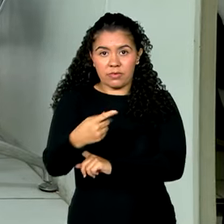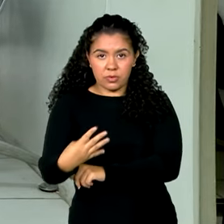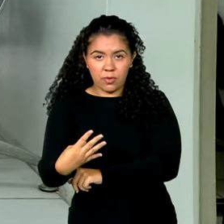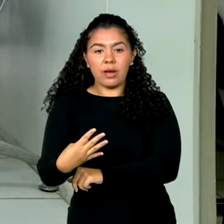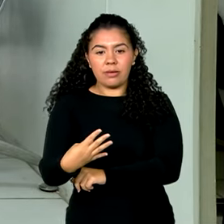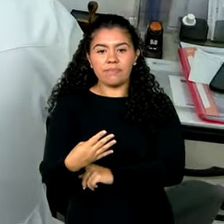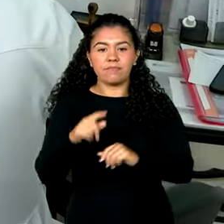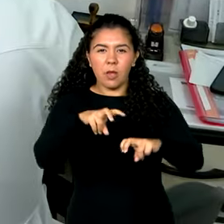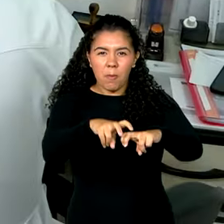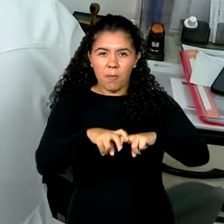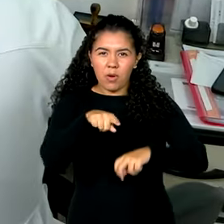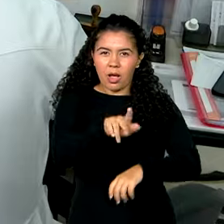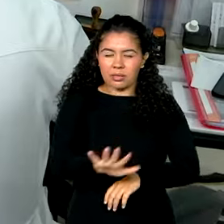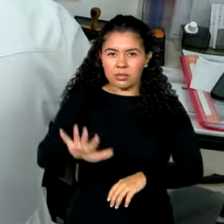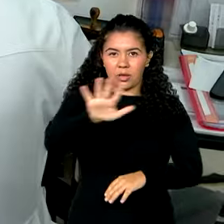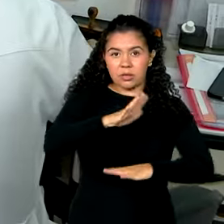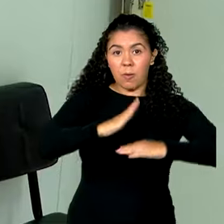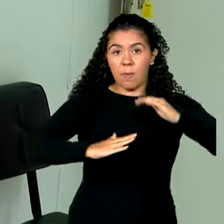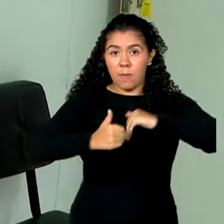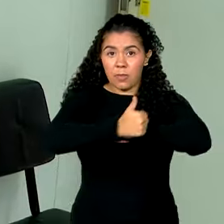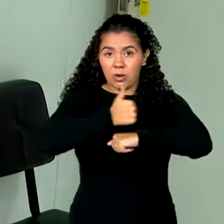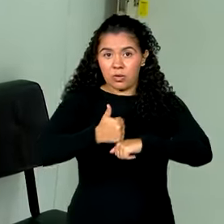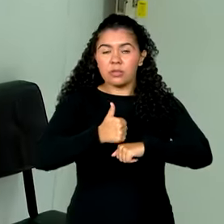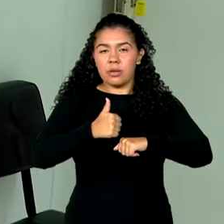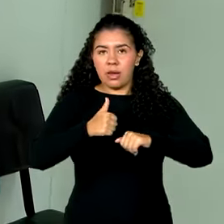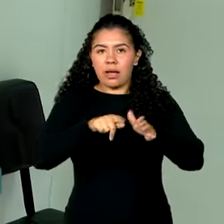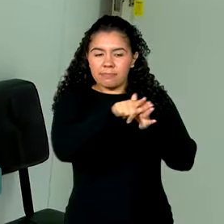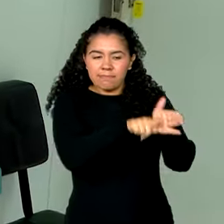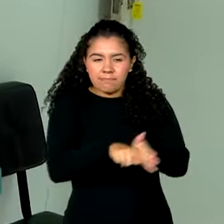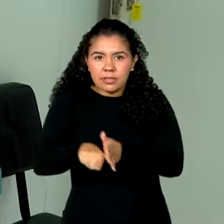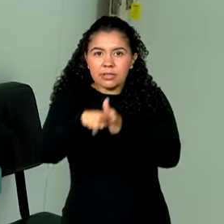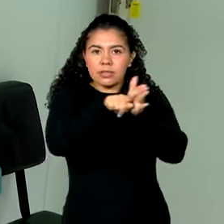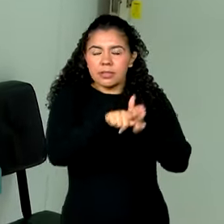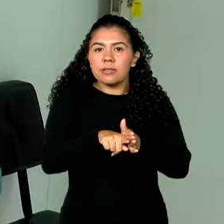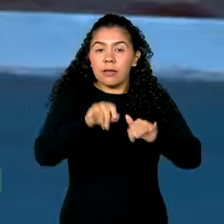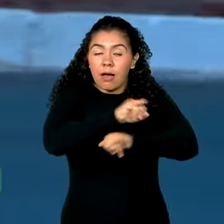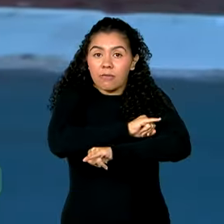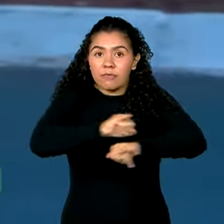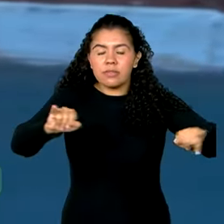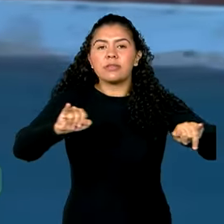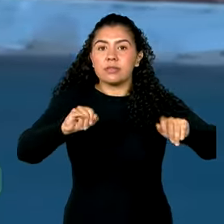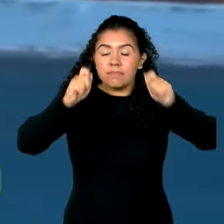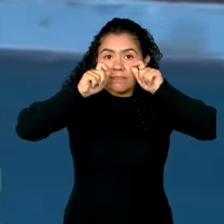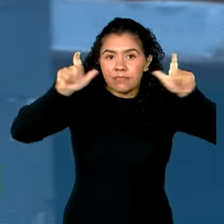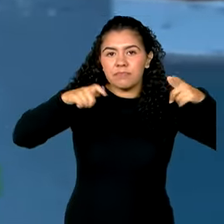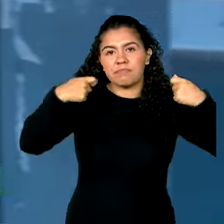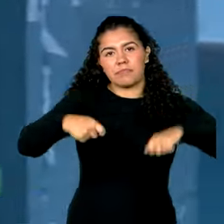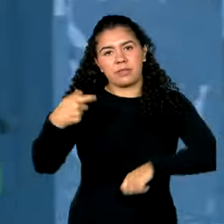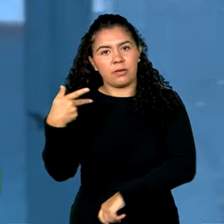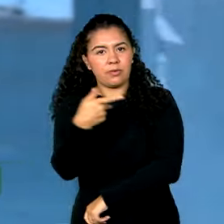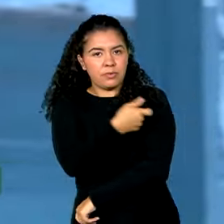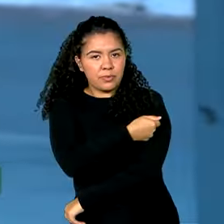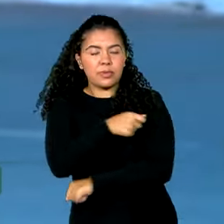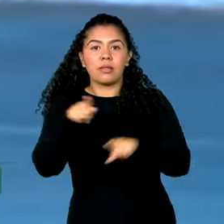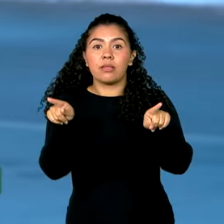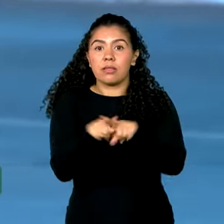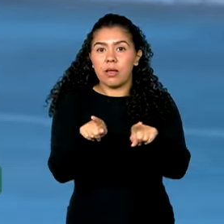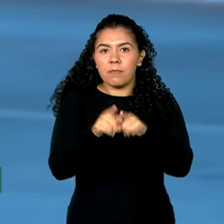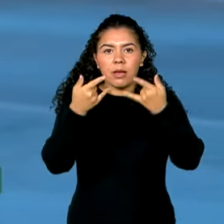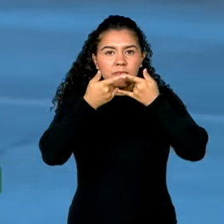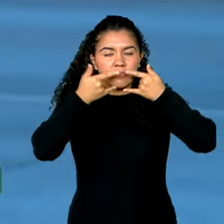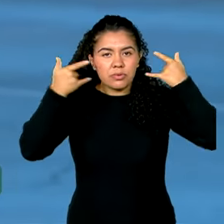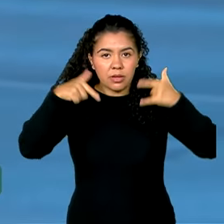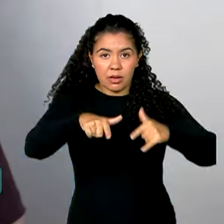Diante desse quadro, pesquisadores alertam para a importância da vacinação e do uso de máscaras nesse